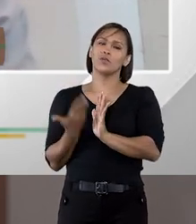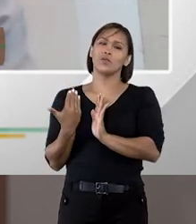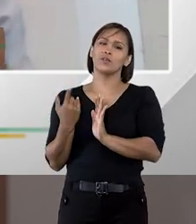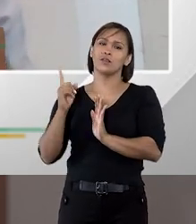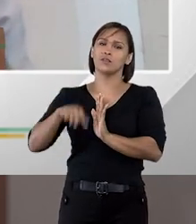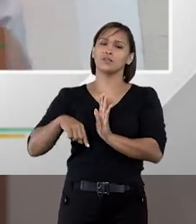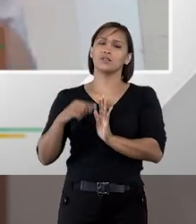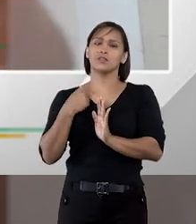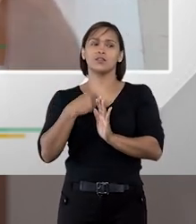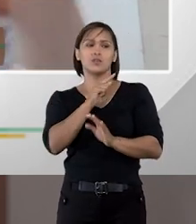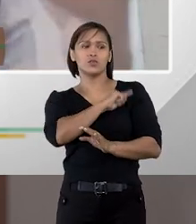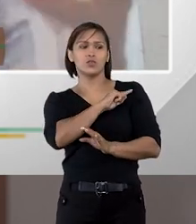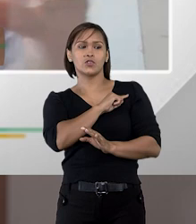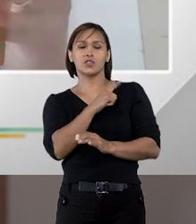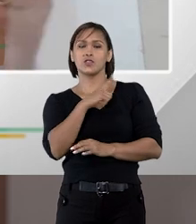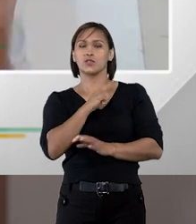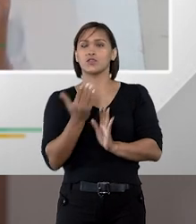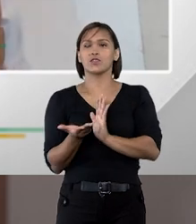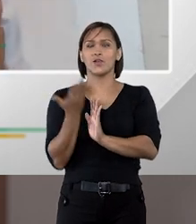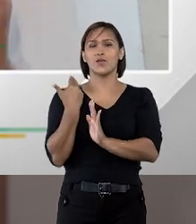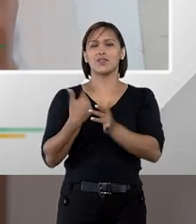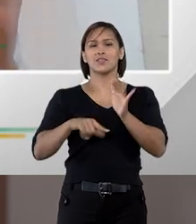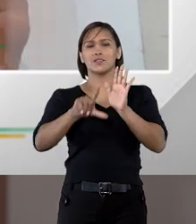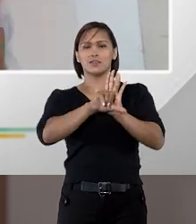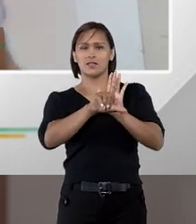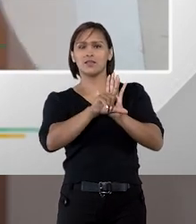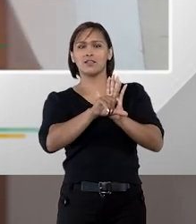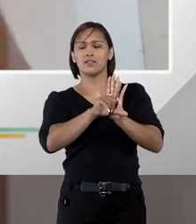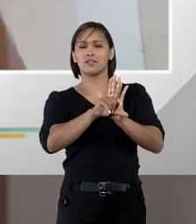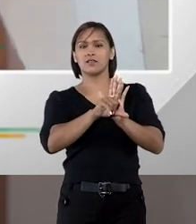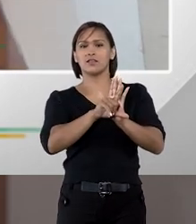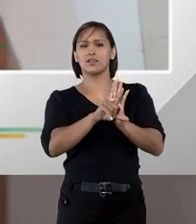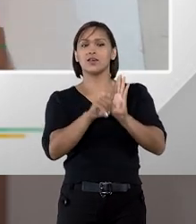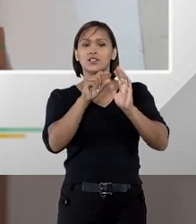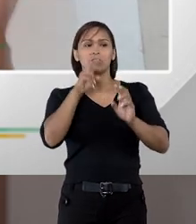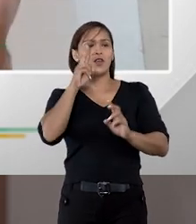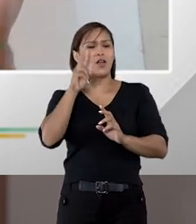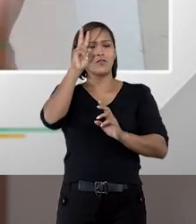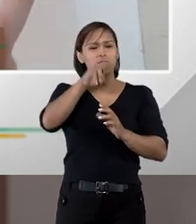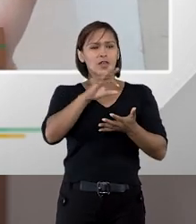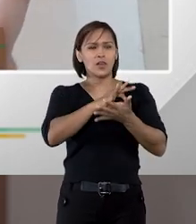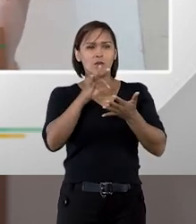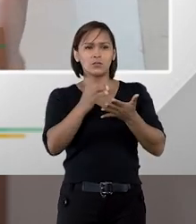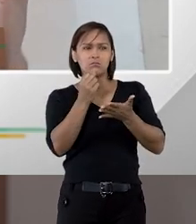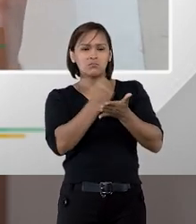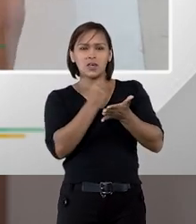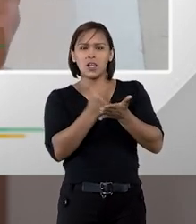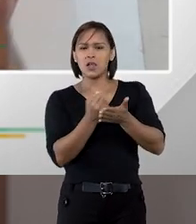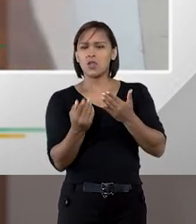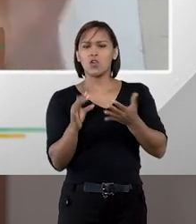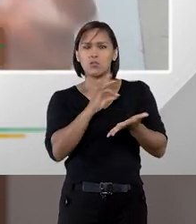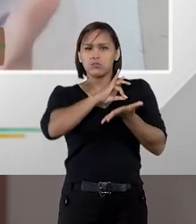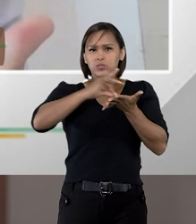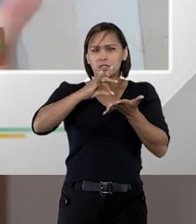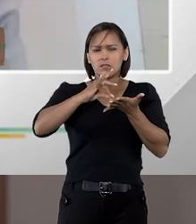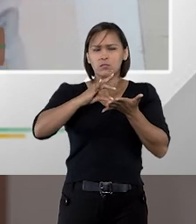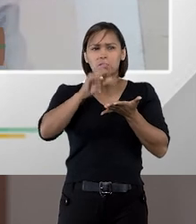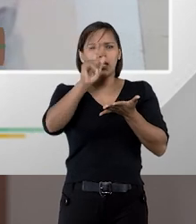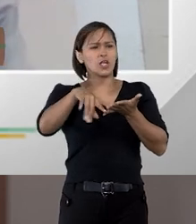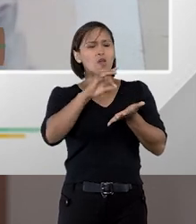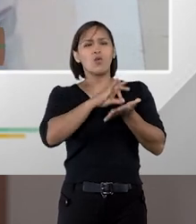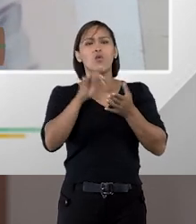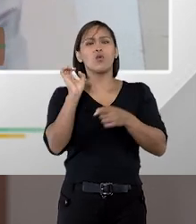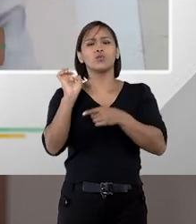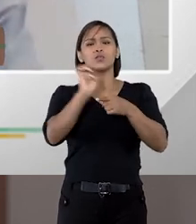tínhamos, ou pelo menos os gestores tinham na legislação anterior, de enxergar o contratado meio que como um inimigo, né?